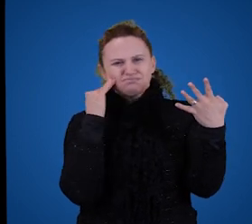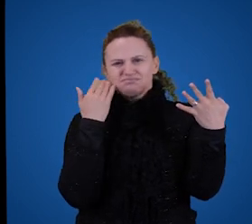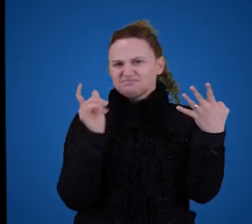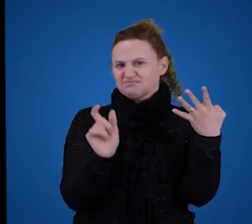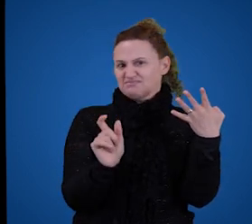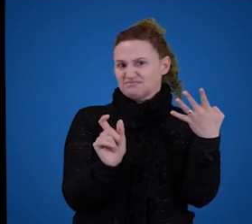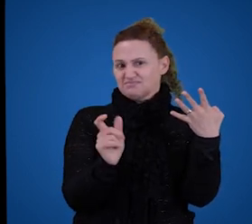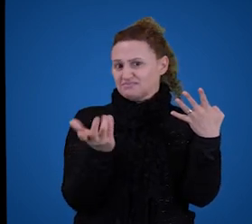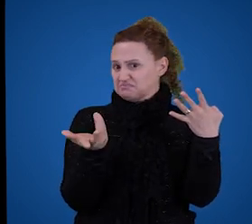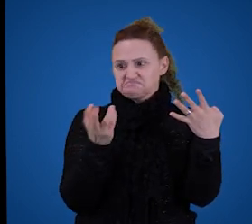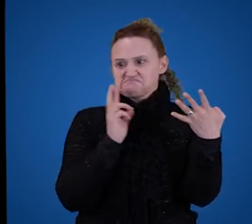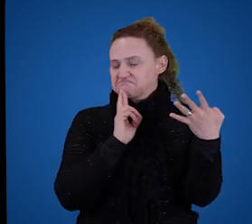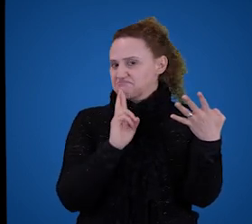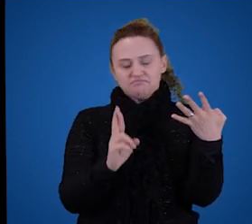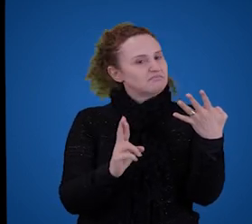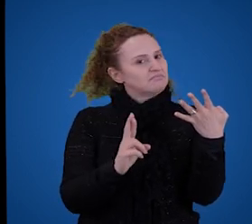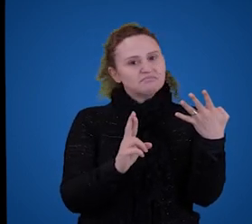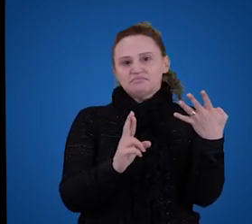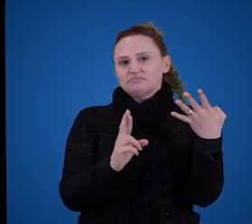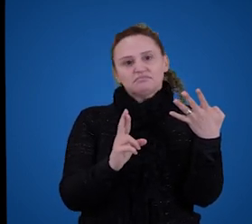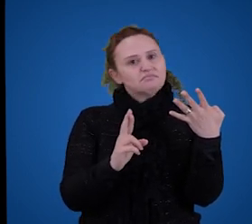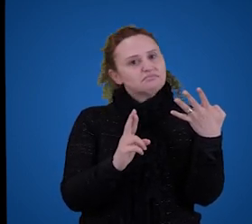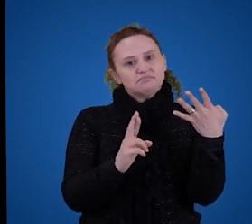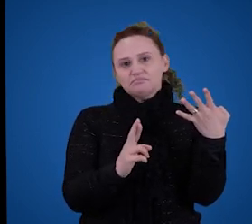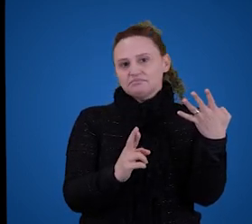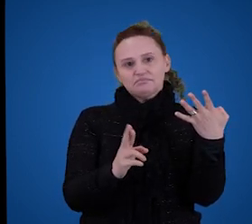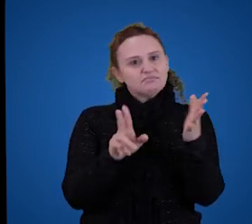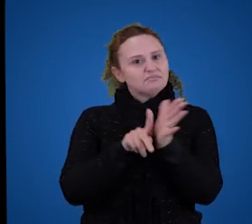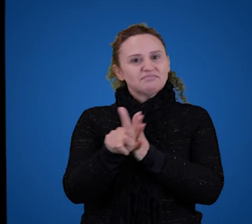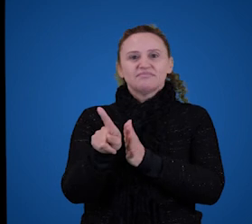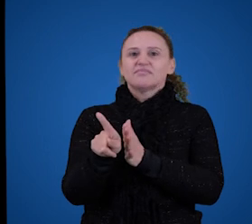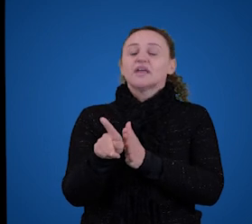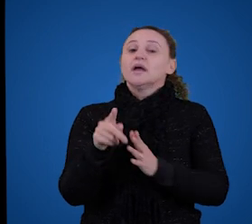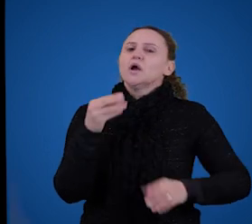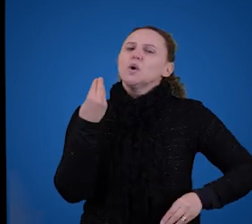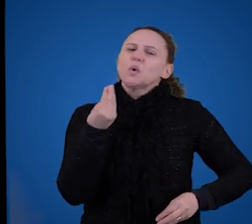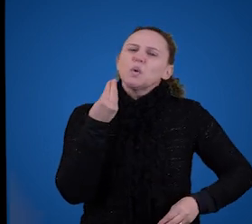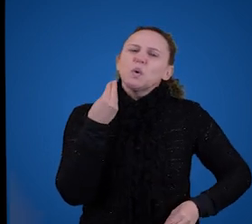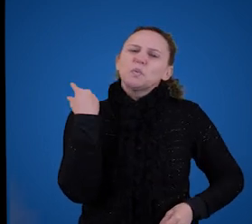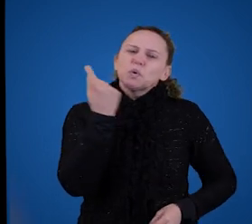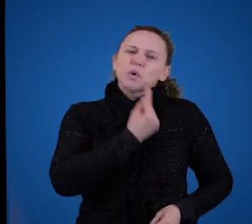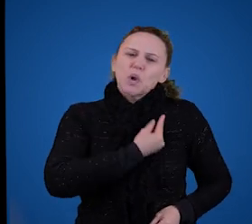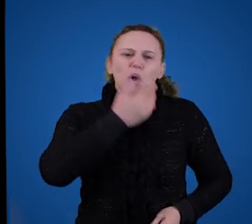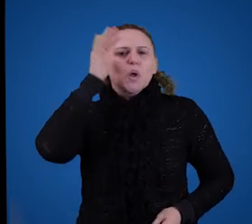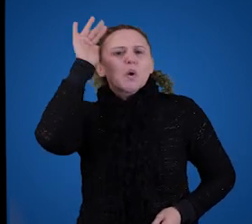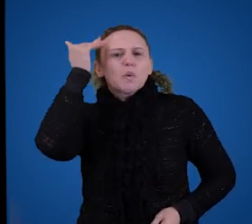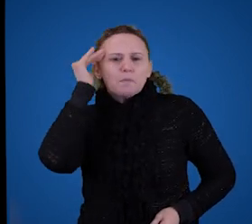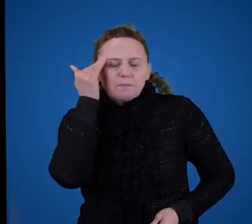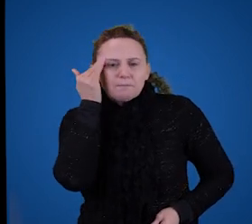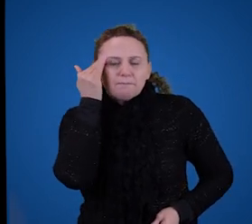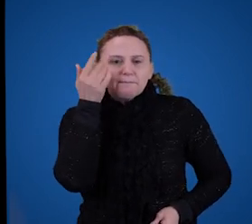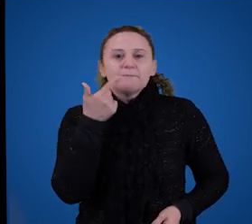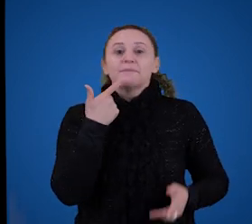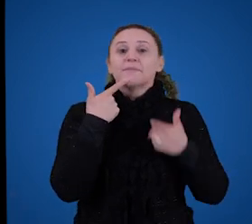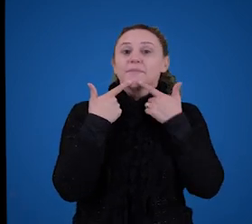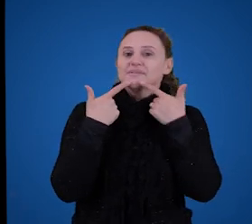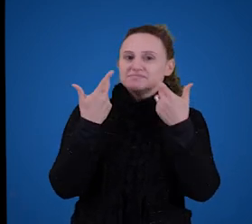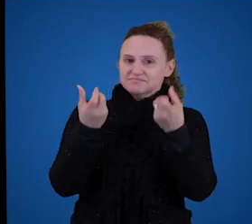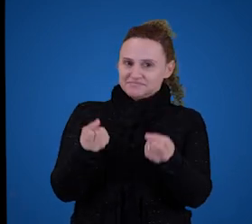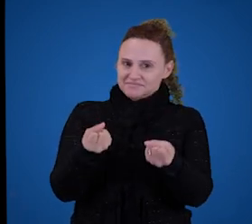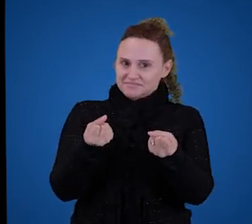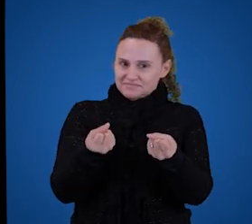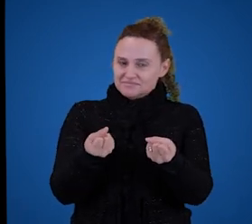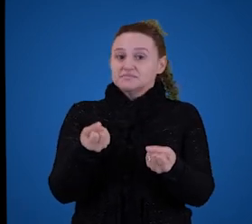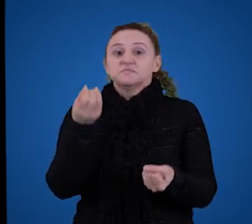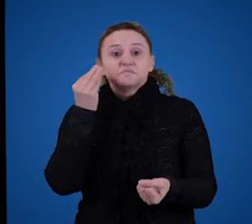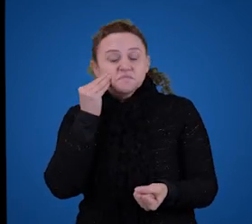Então, nós não respondemos, teoricamente, a pergunta de como nós compreendemos a linguagem. Mas a gente